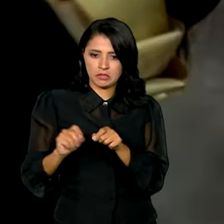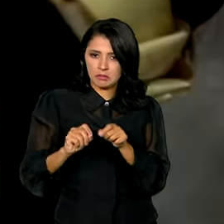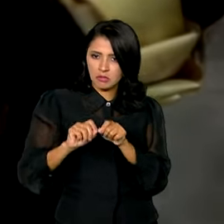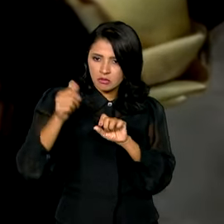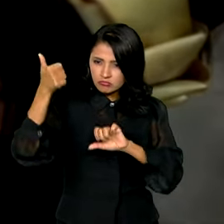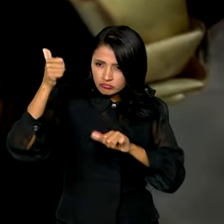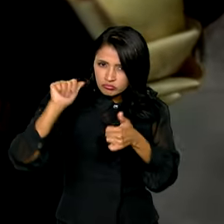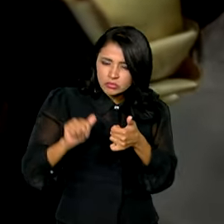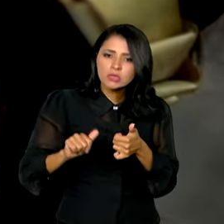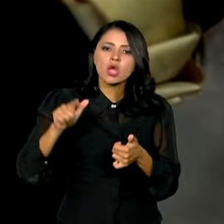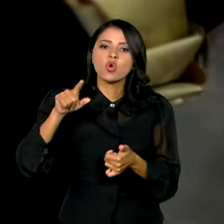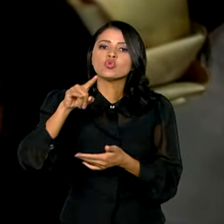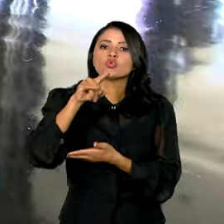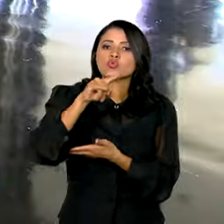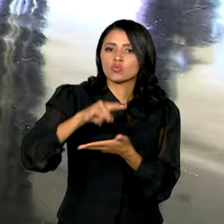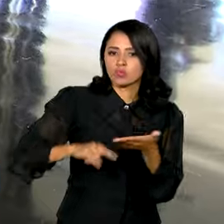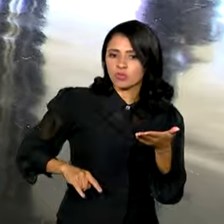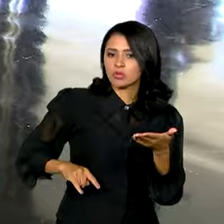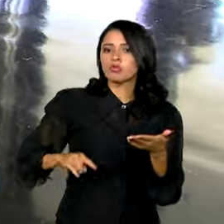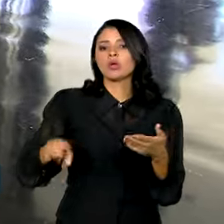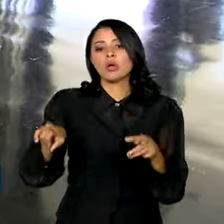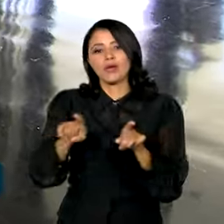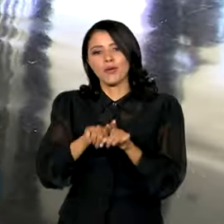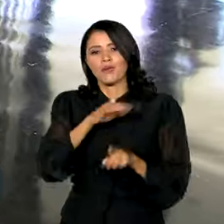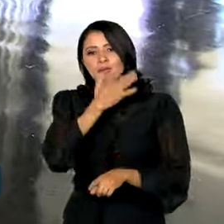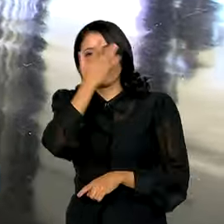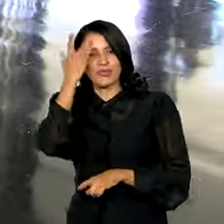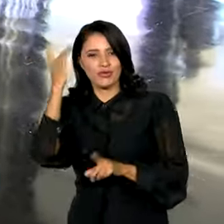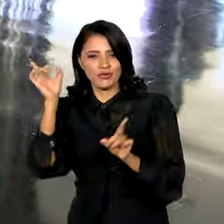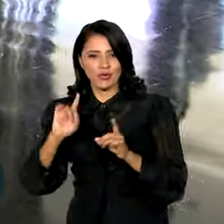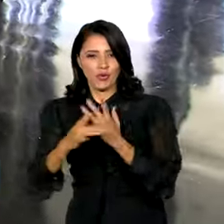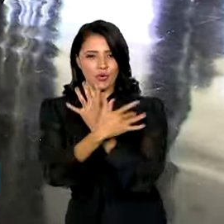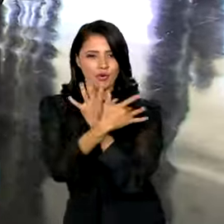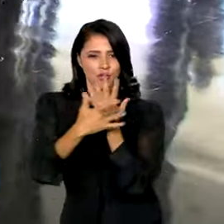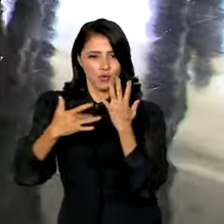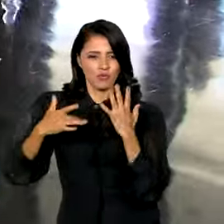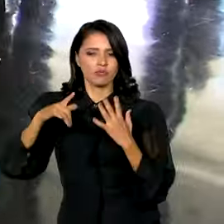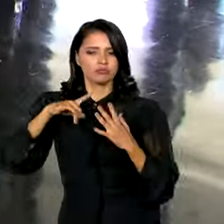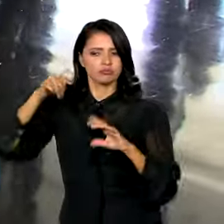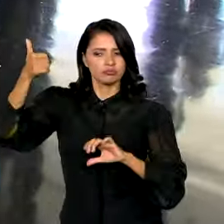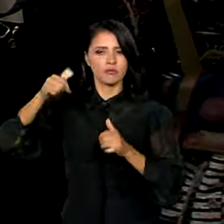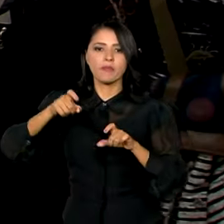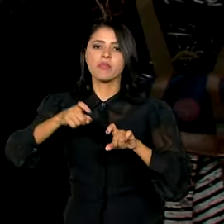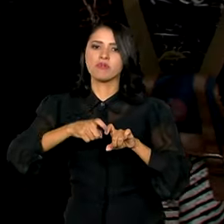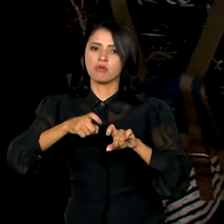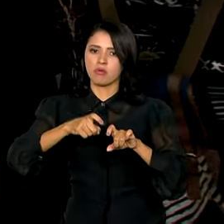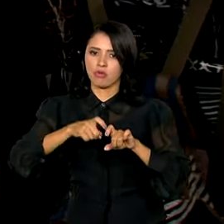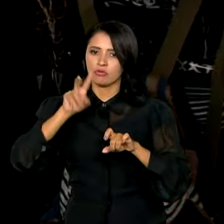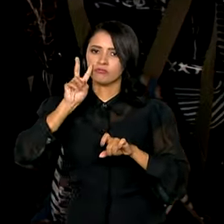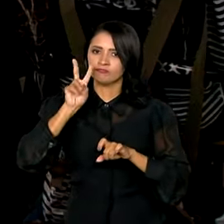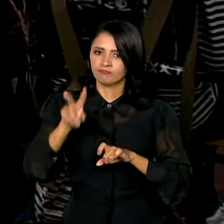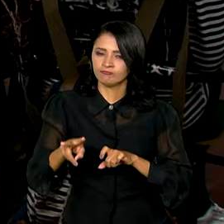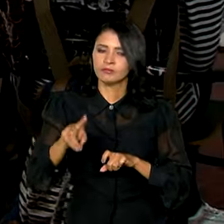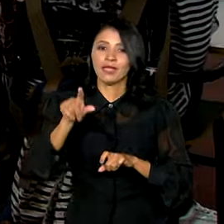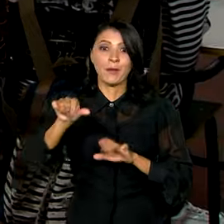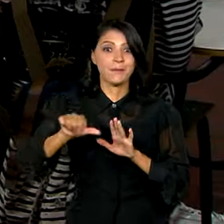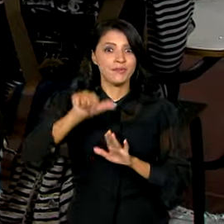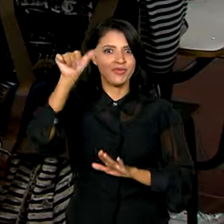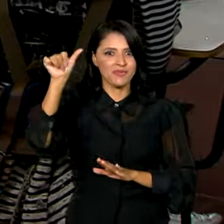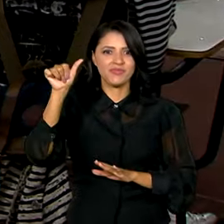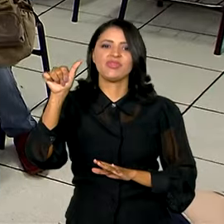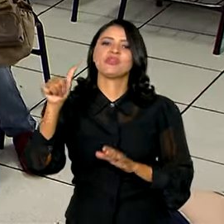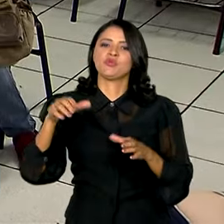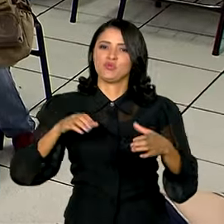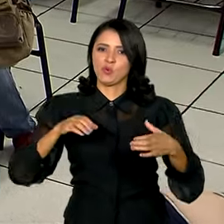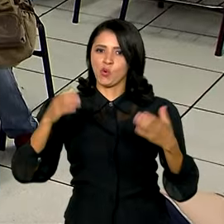verificação documental. Já para pessoas com deficiência, haverá uma análise médica. Este é o primeiro concurso de